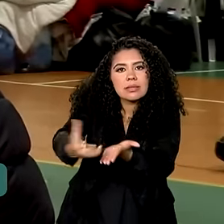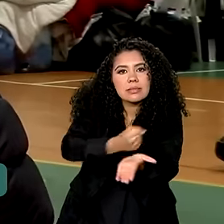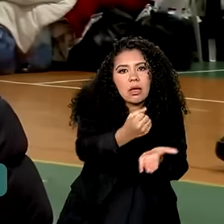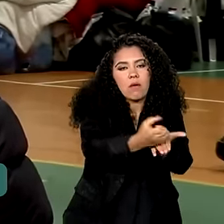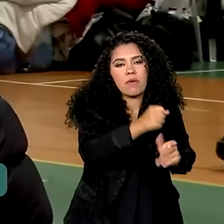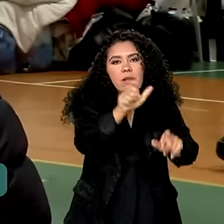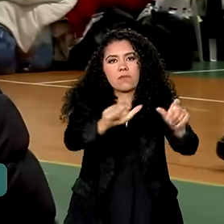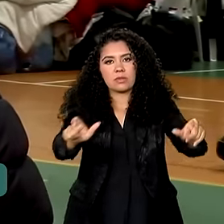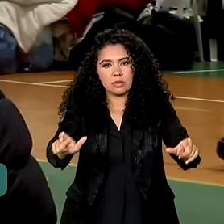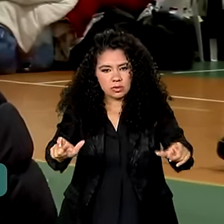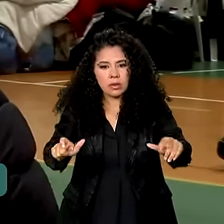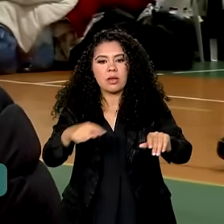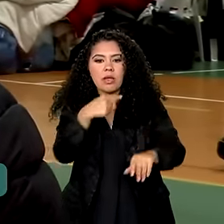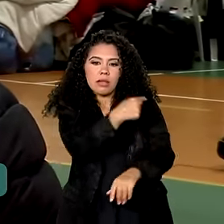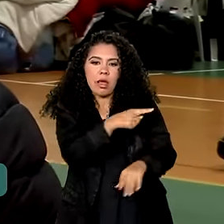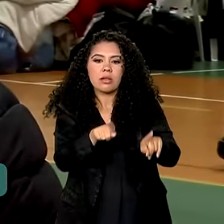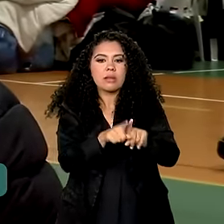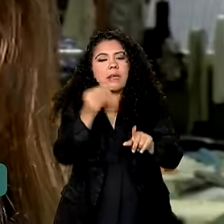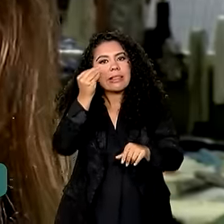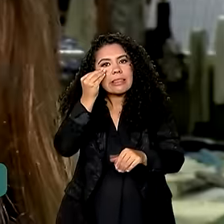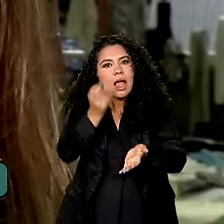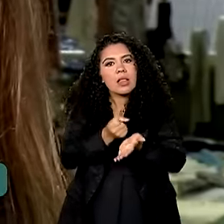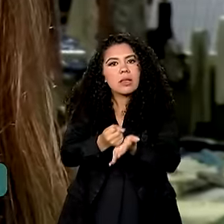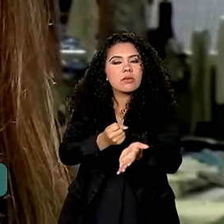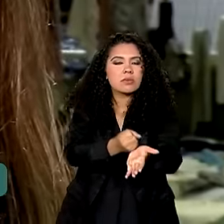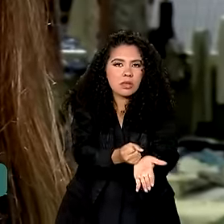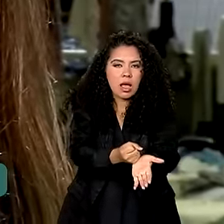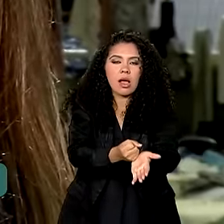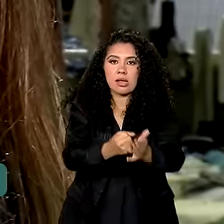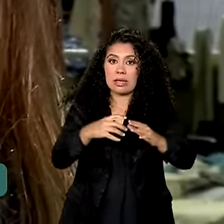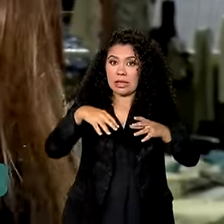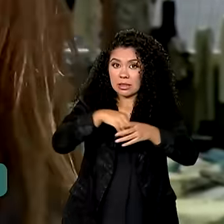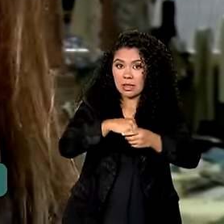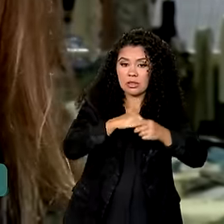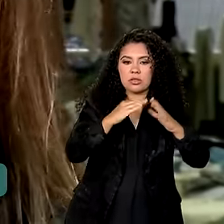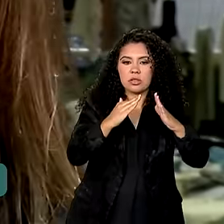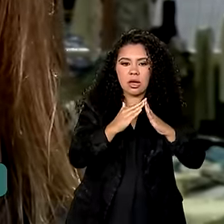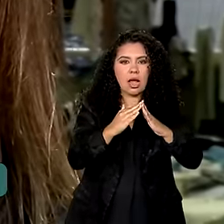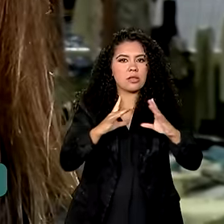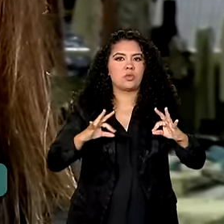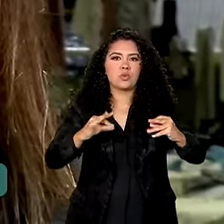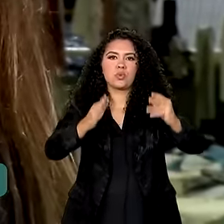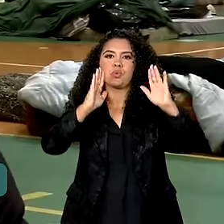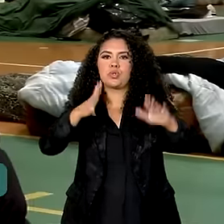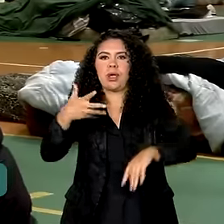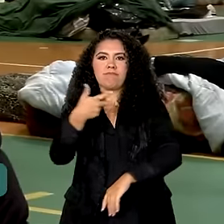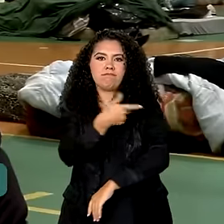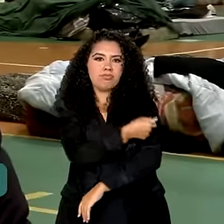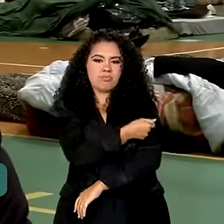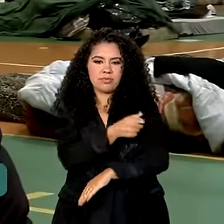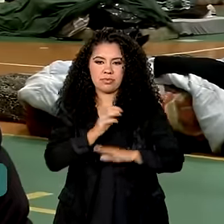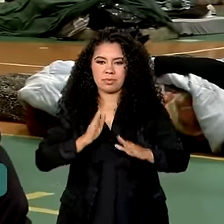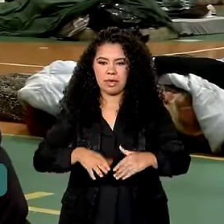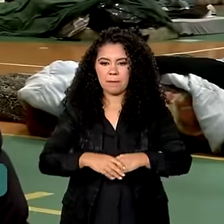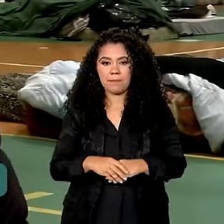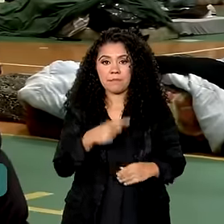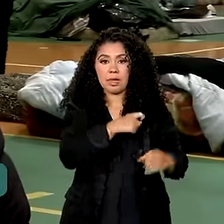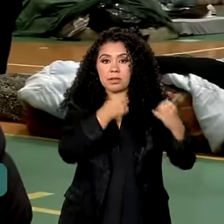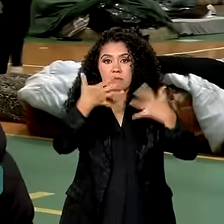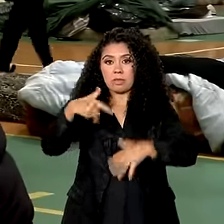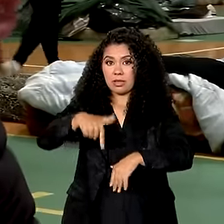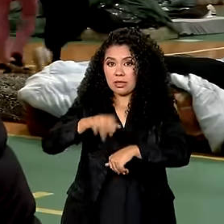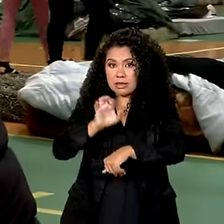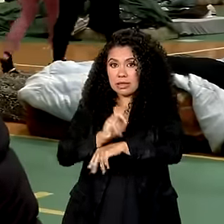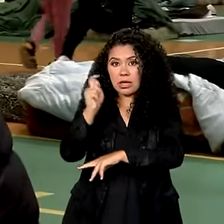E ela ajudando como pode. Em casa, todos já se vacinaram. Aqui no Rio Grande do Sul, a gente já tem esse